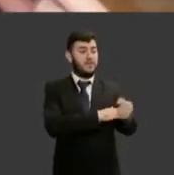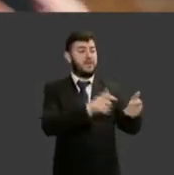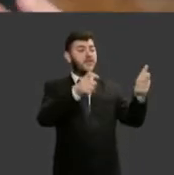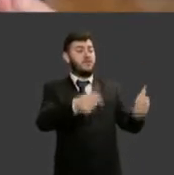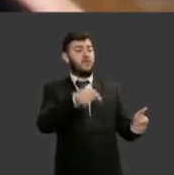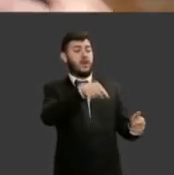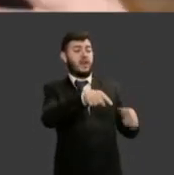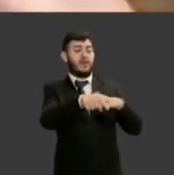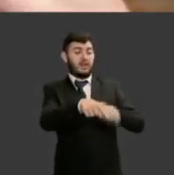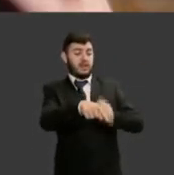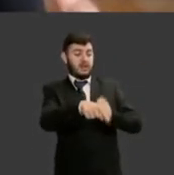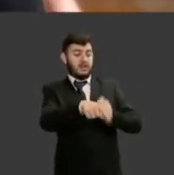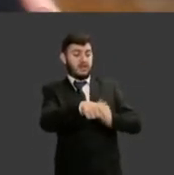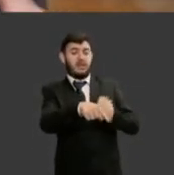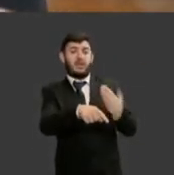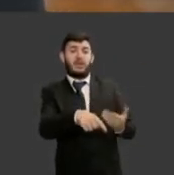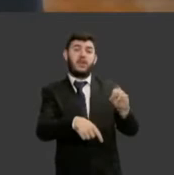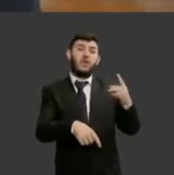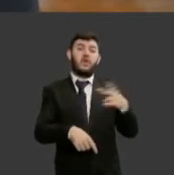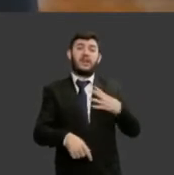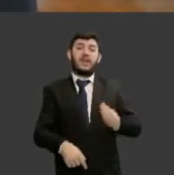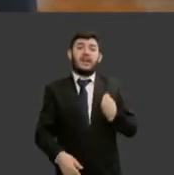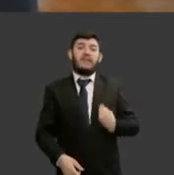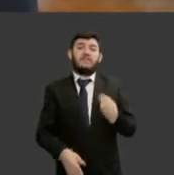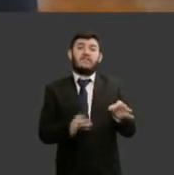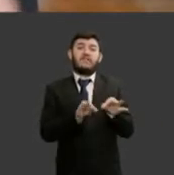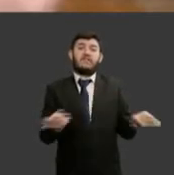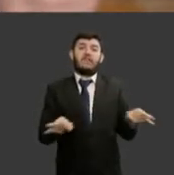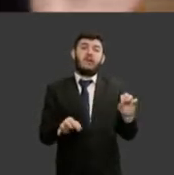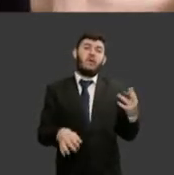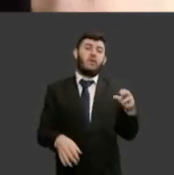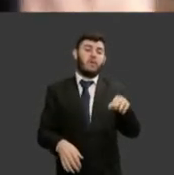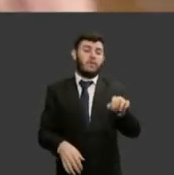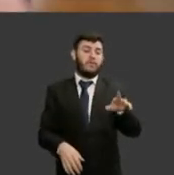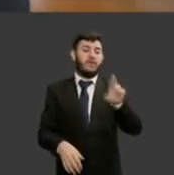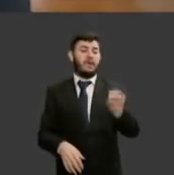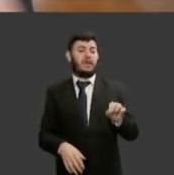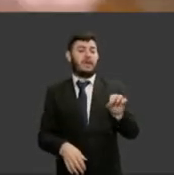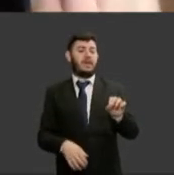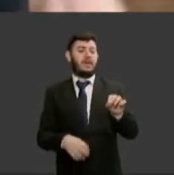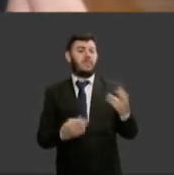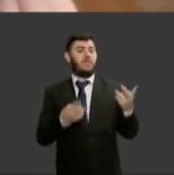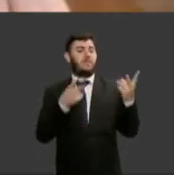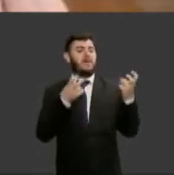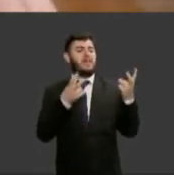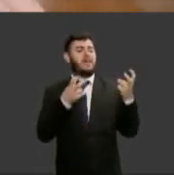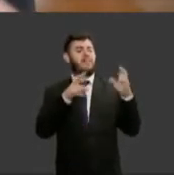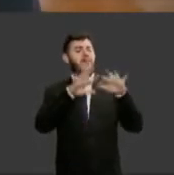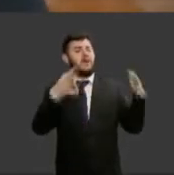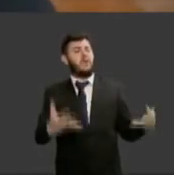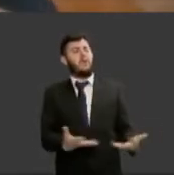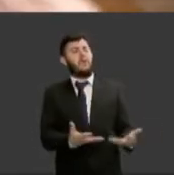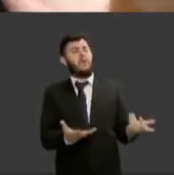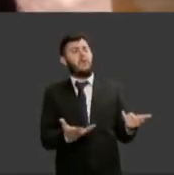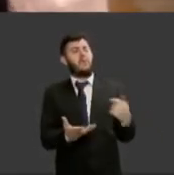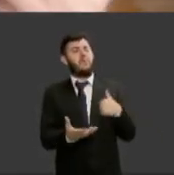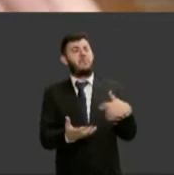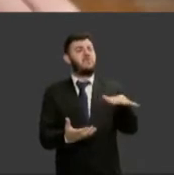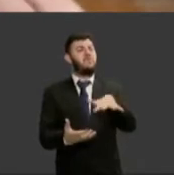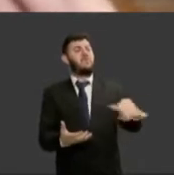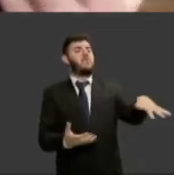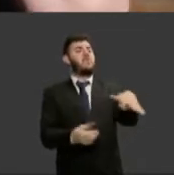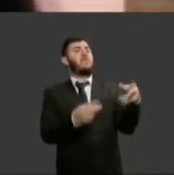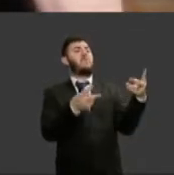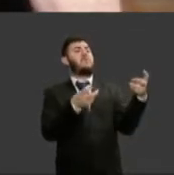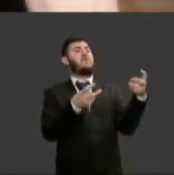existência na sua micro vida na sua micro percepção de mundo ela já faça uma